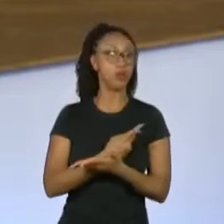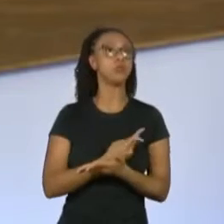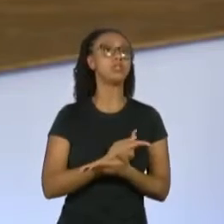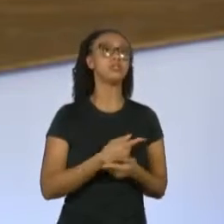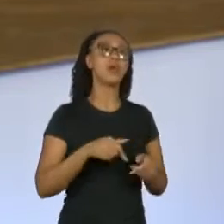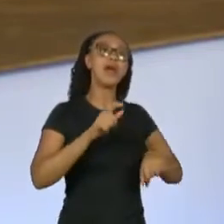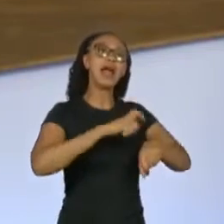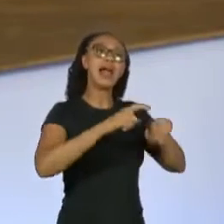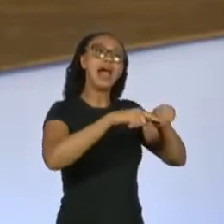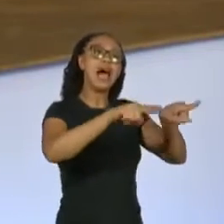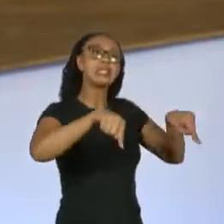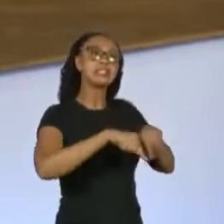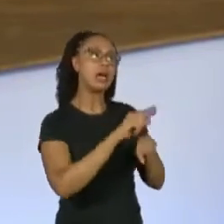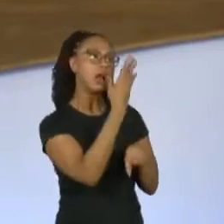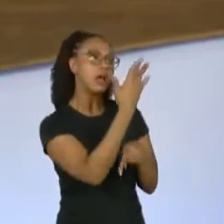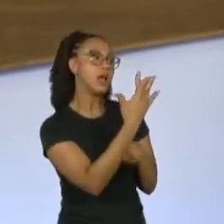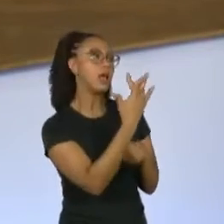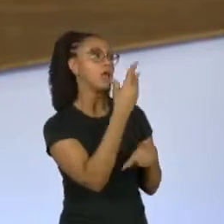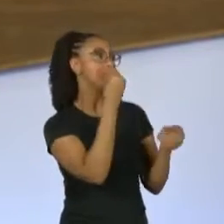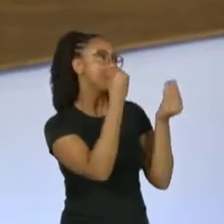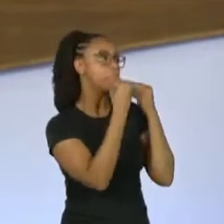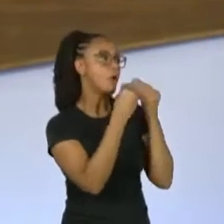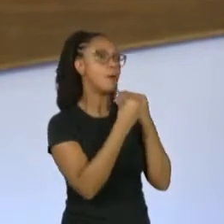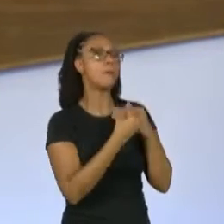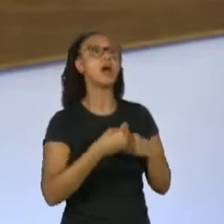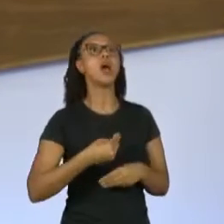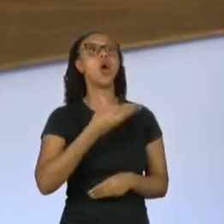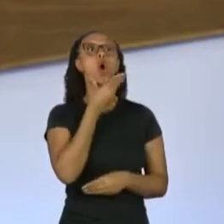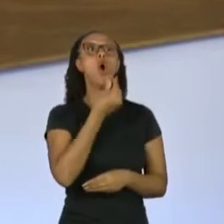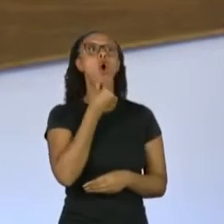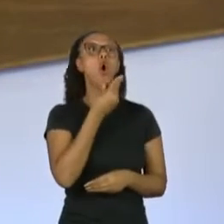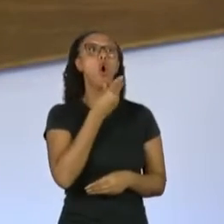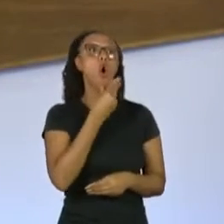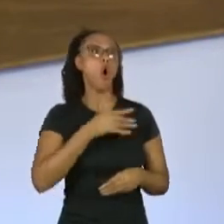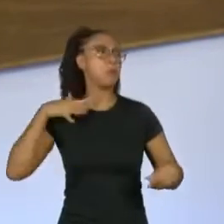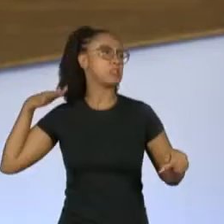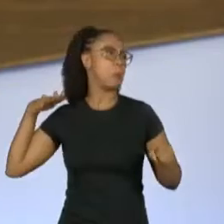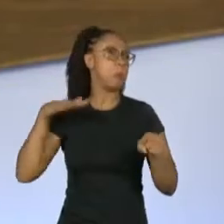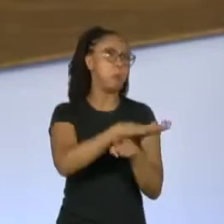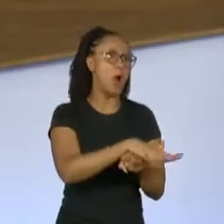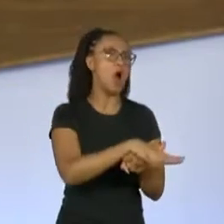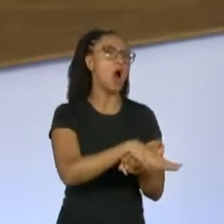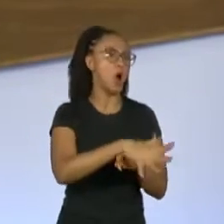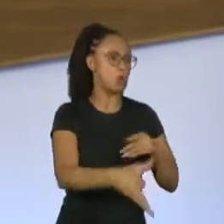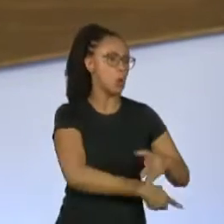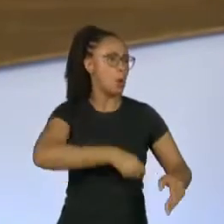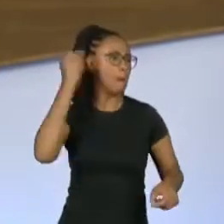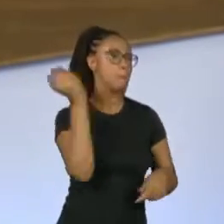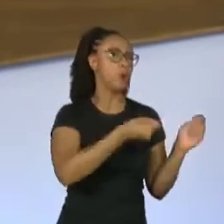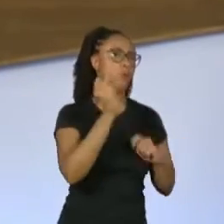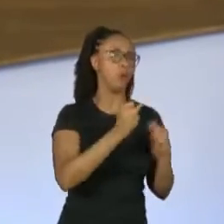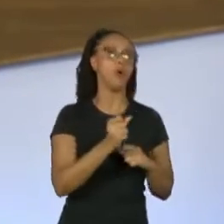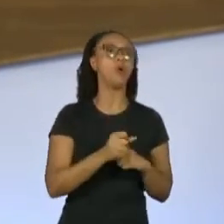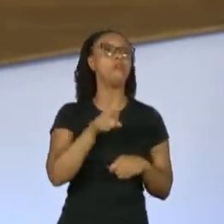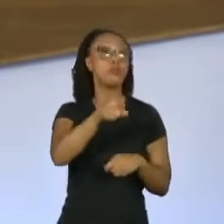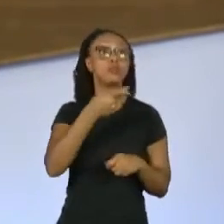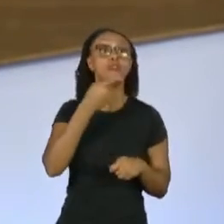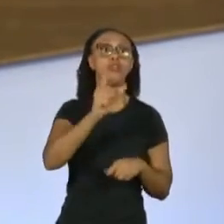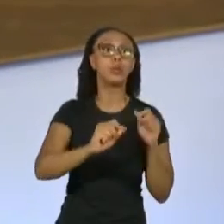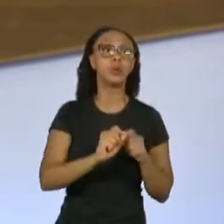muito violenta, com cacetetes. Tem uma fala sua que diz o seguinte, comecei na profissão com o pé direito, mas apanhando.